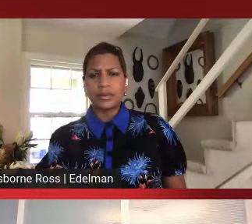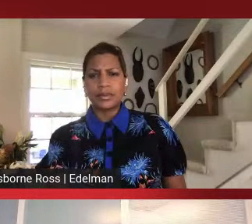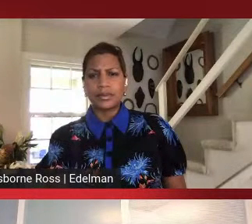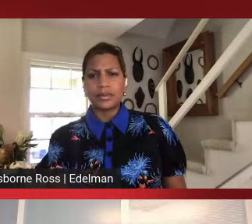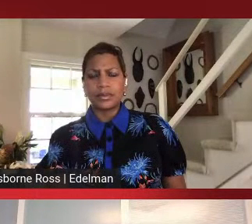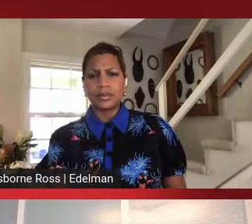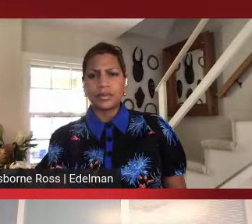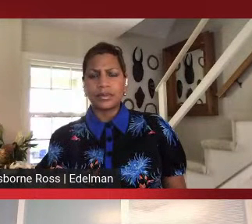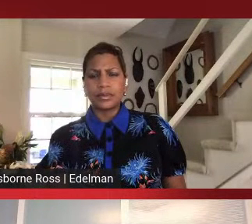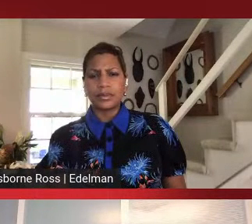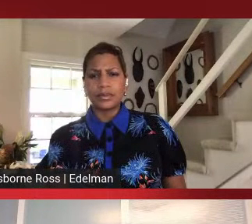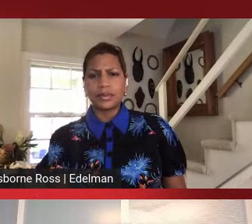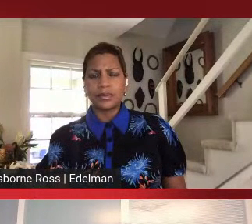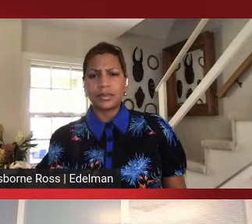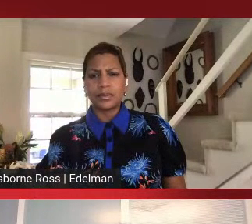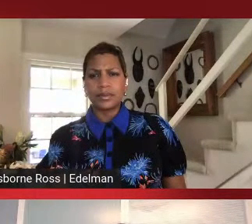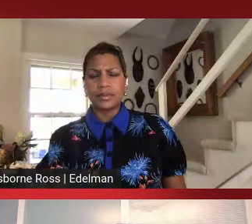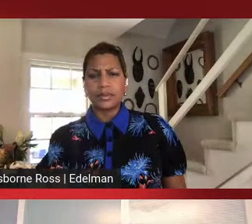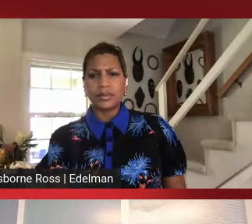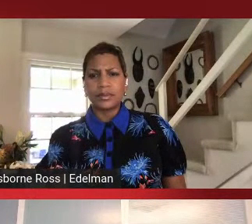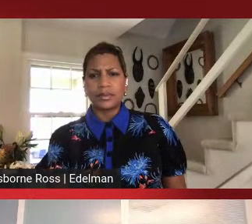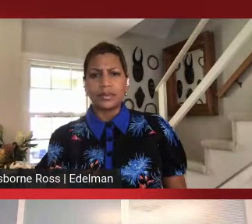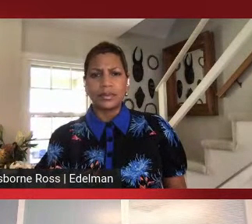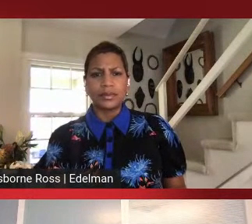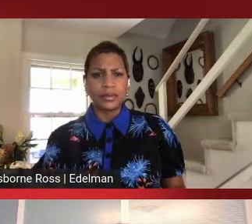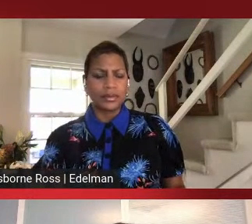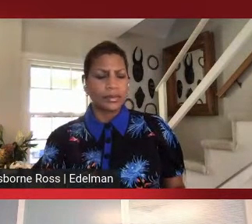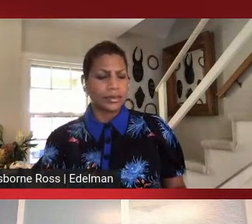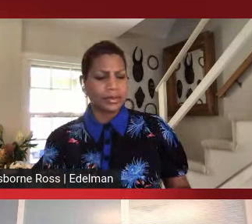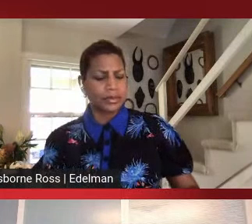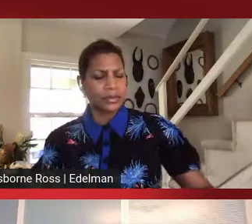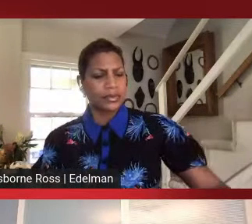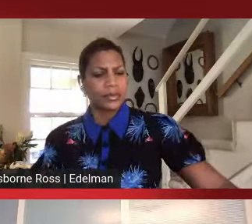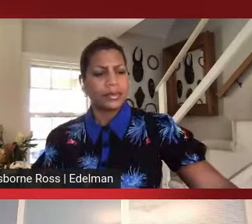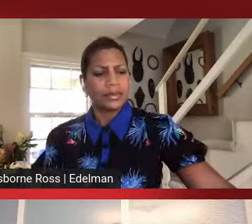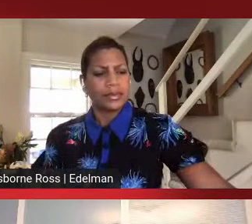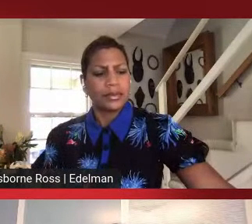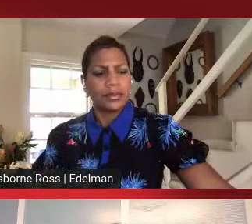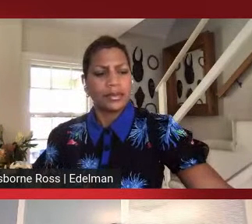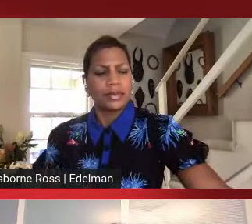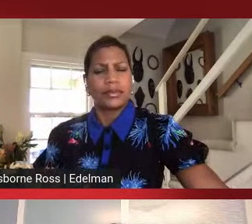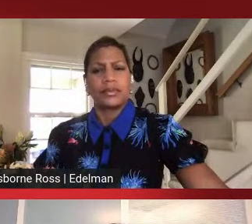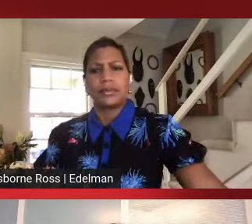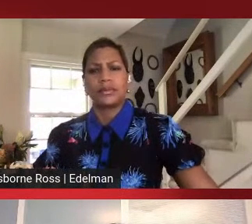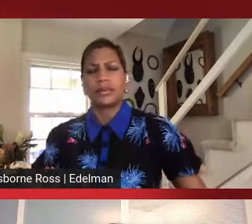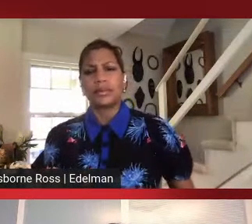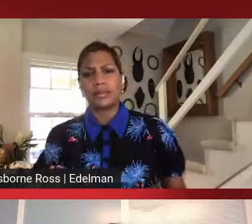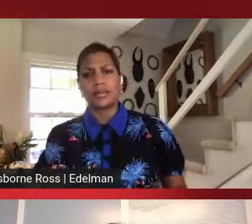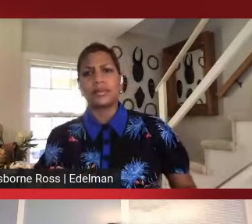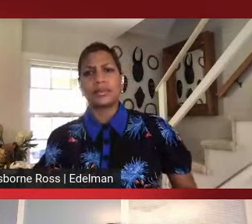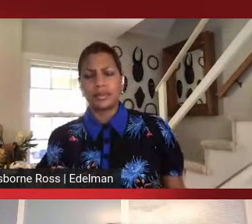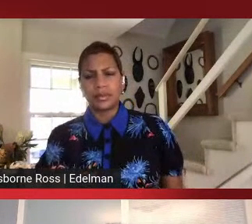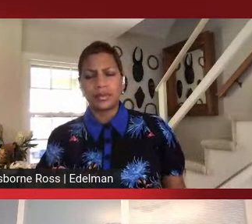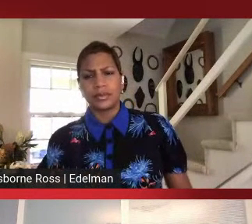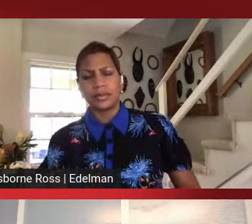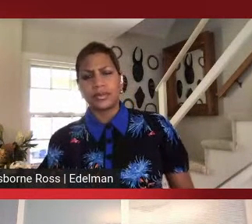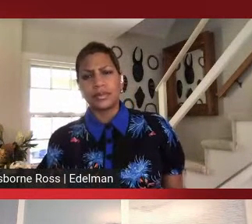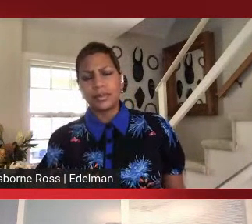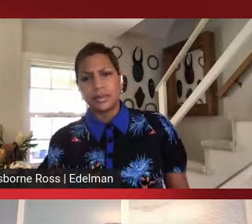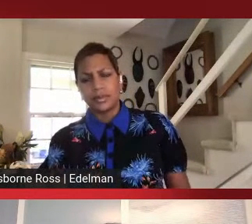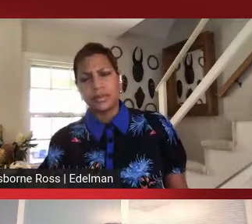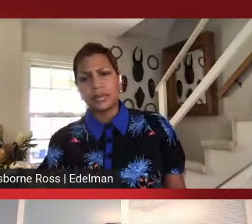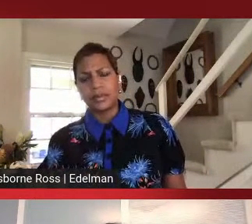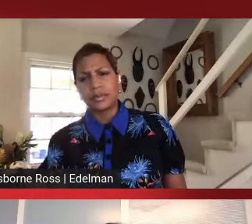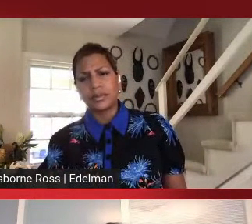absoluta dos direitos humanos. E aqui todos nós temos essa posição. Eu não posso deixar de